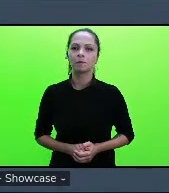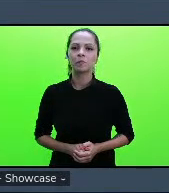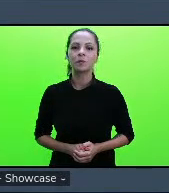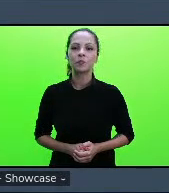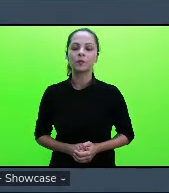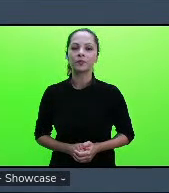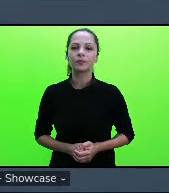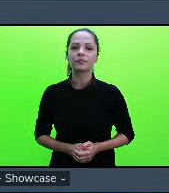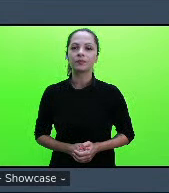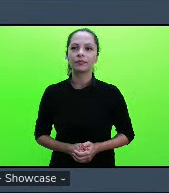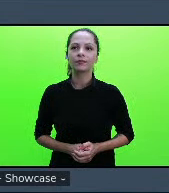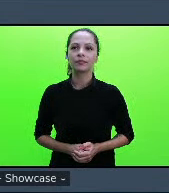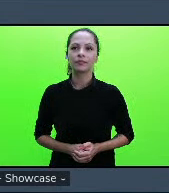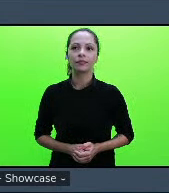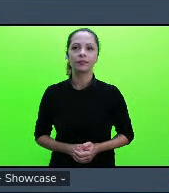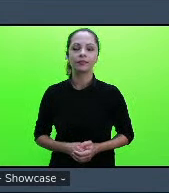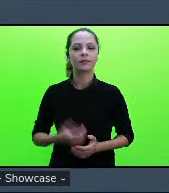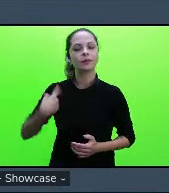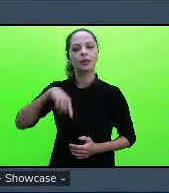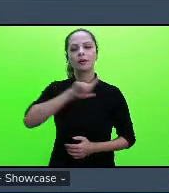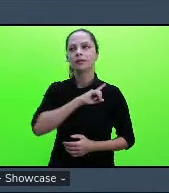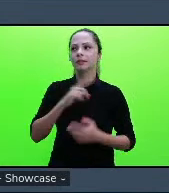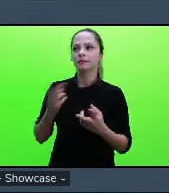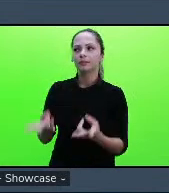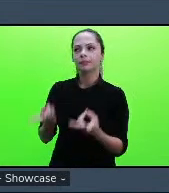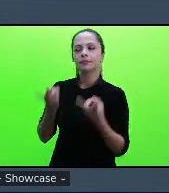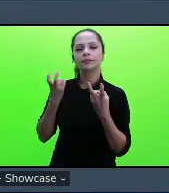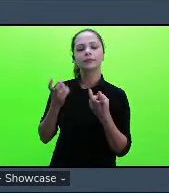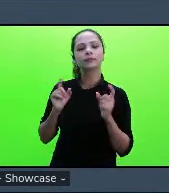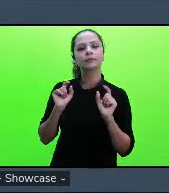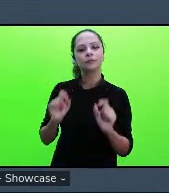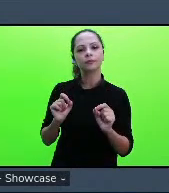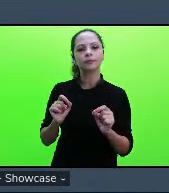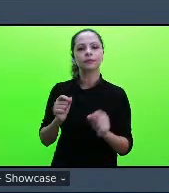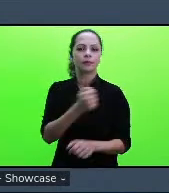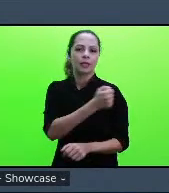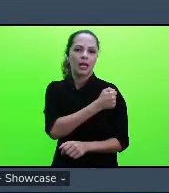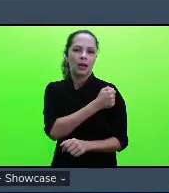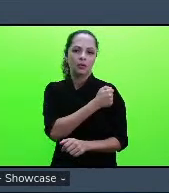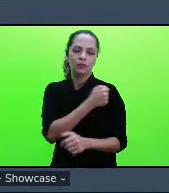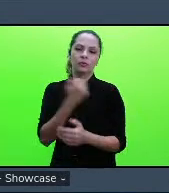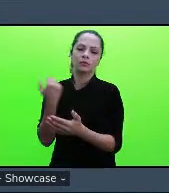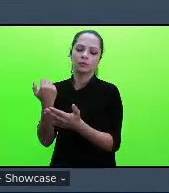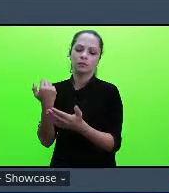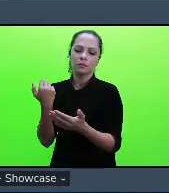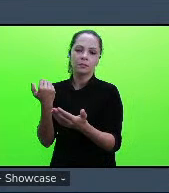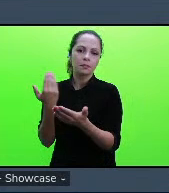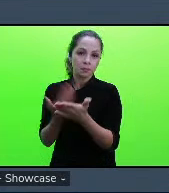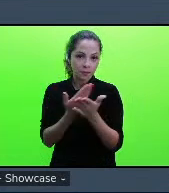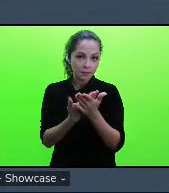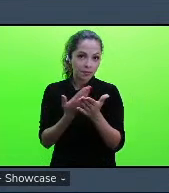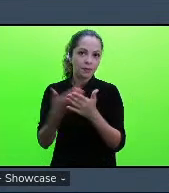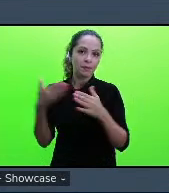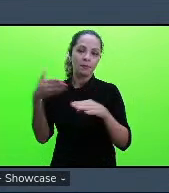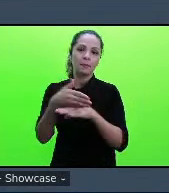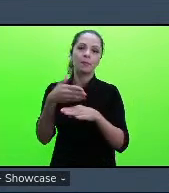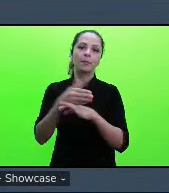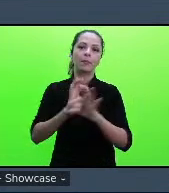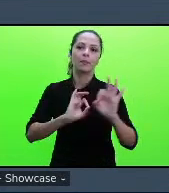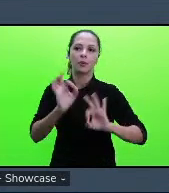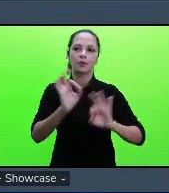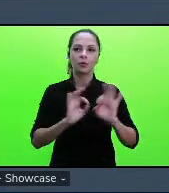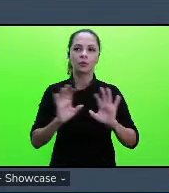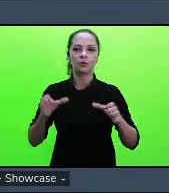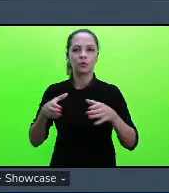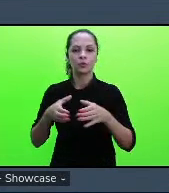podemos observar também que os alunos participantes dos projetos e dos grupos de teatro participam de